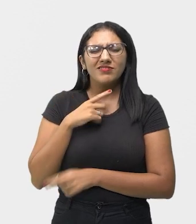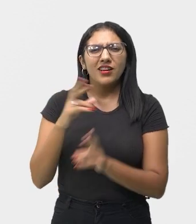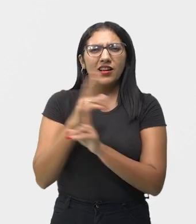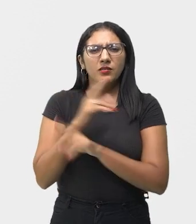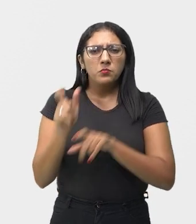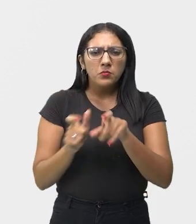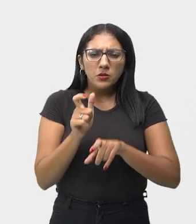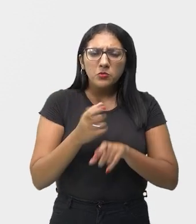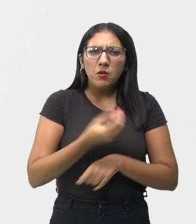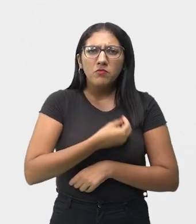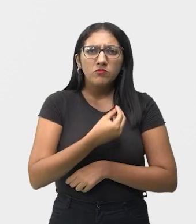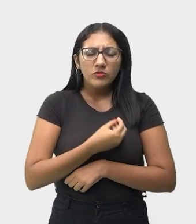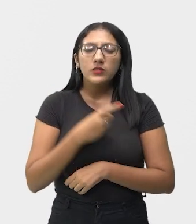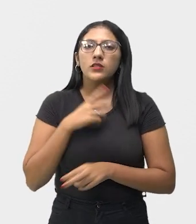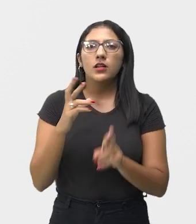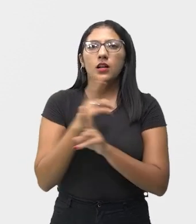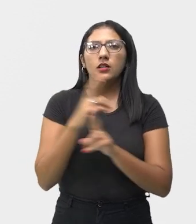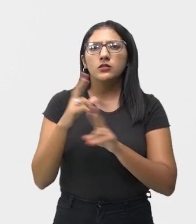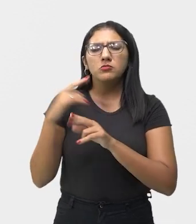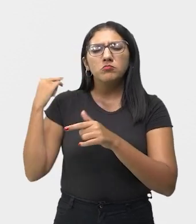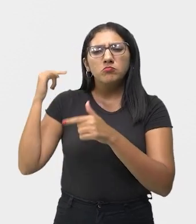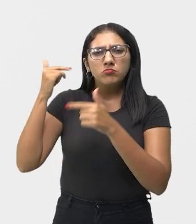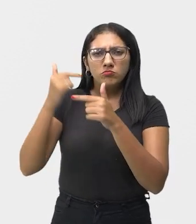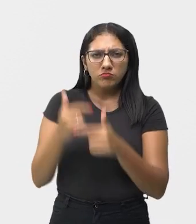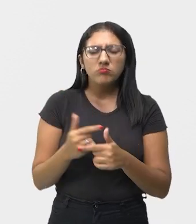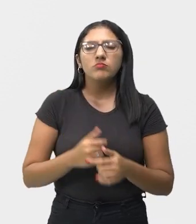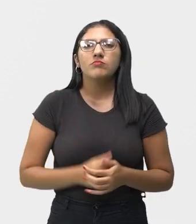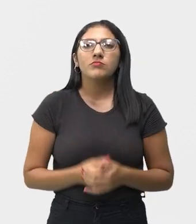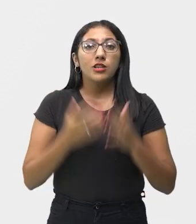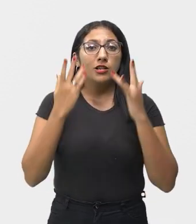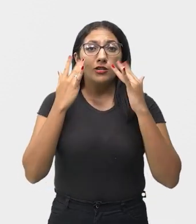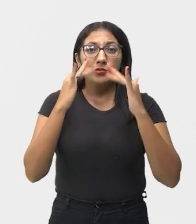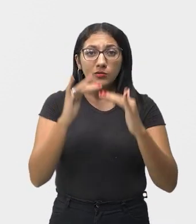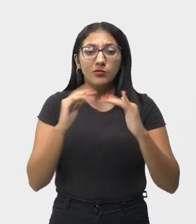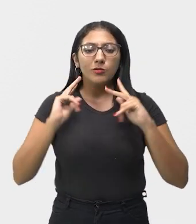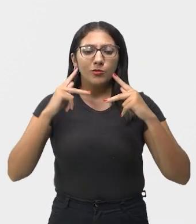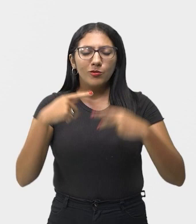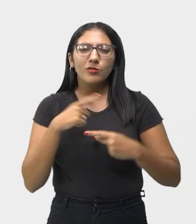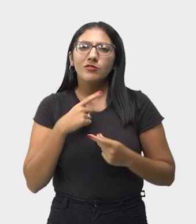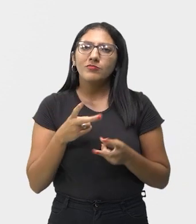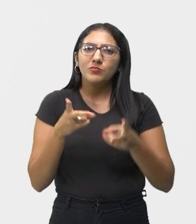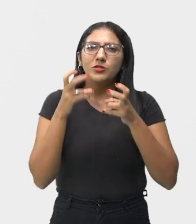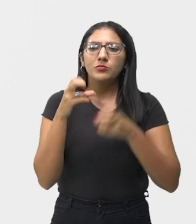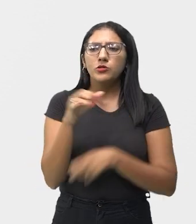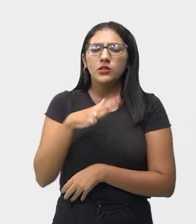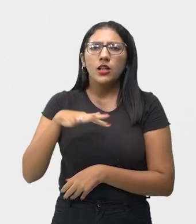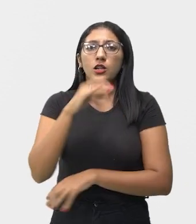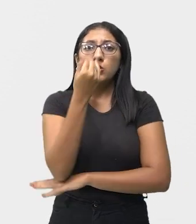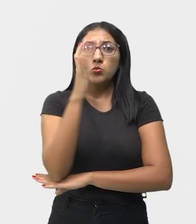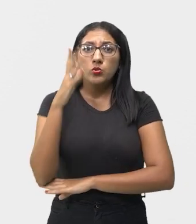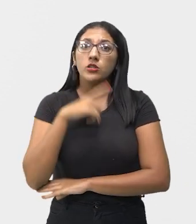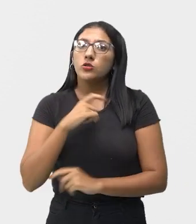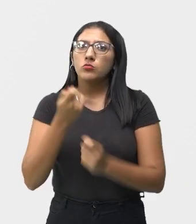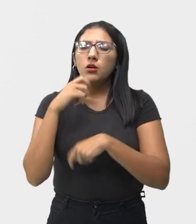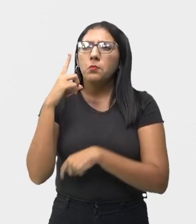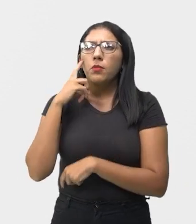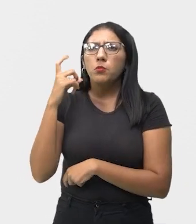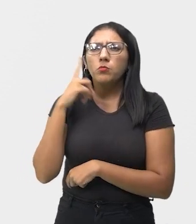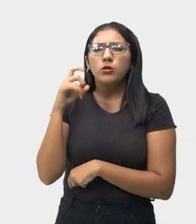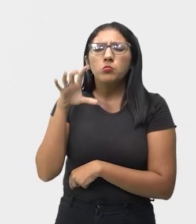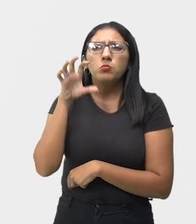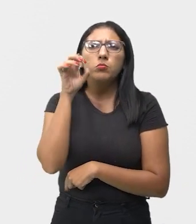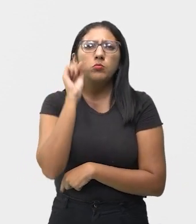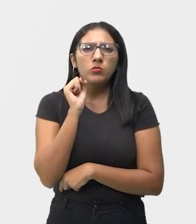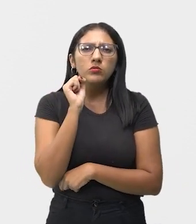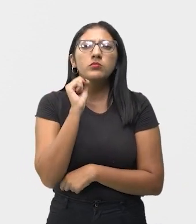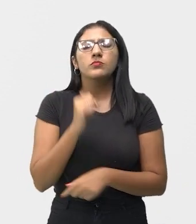havido registros de música. Naturalmente, o ser humano observou os sons da natureza e percebeu que poderia reproduzi